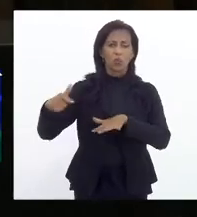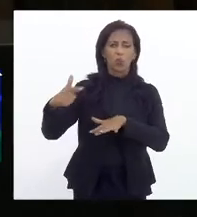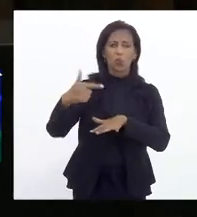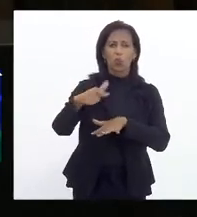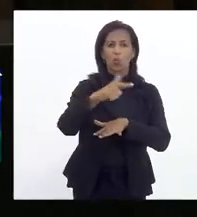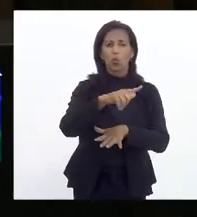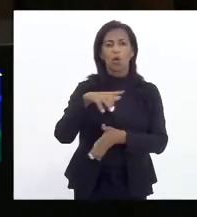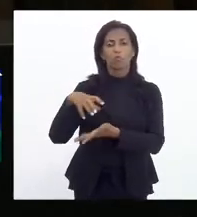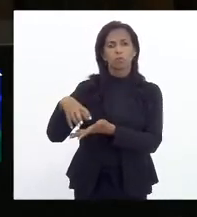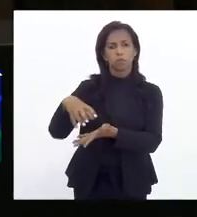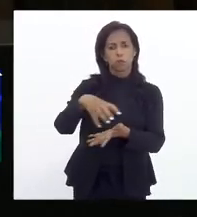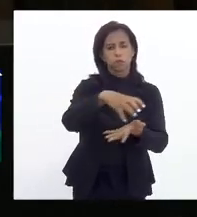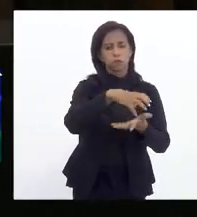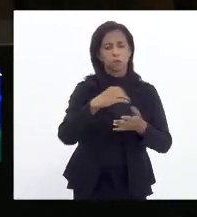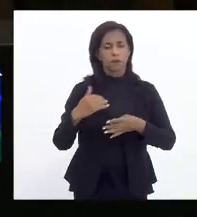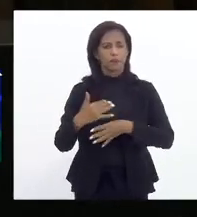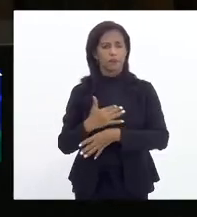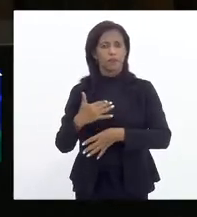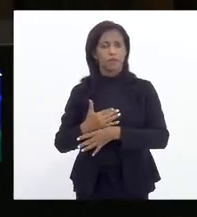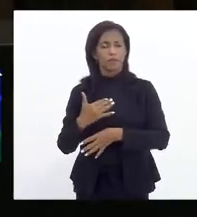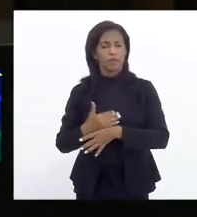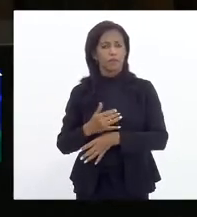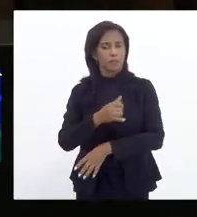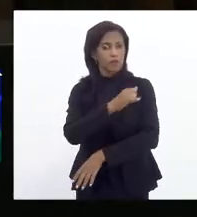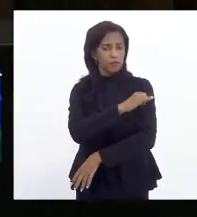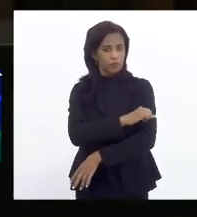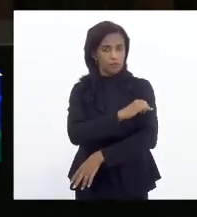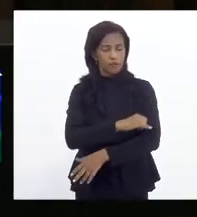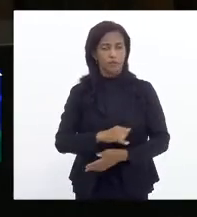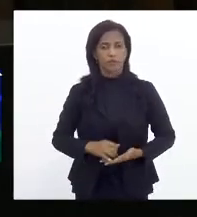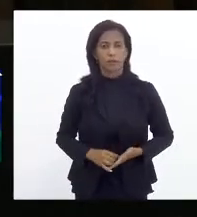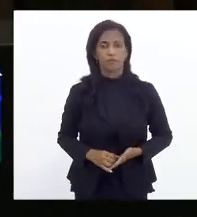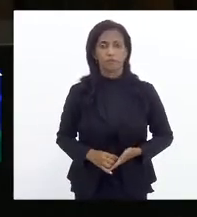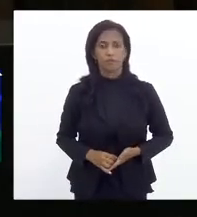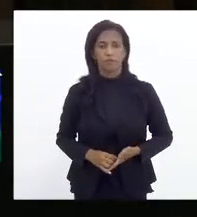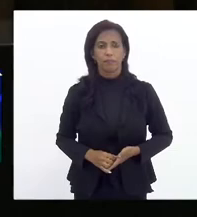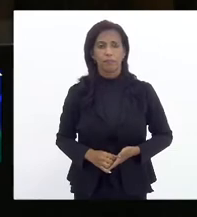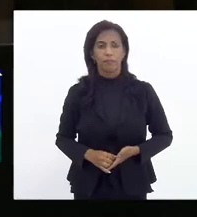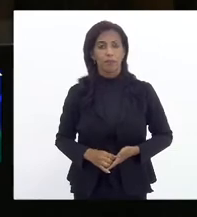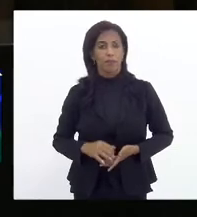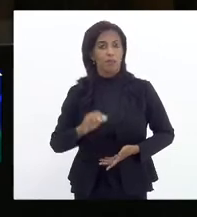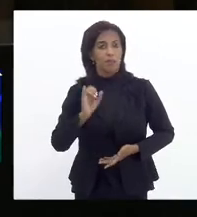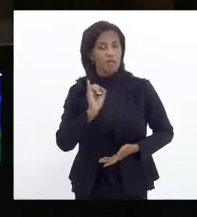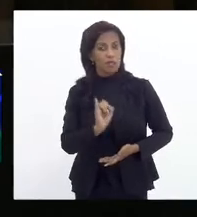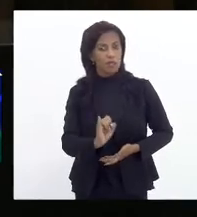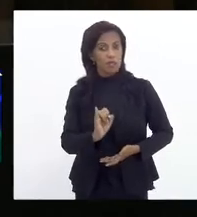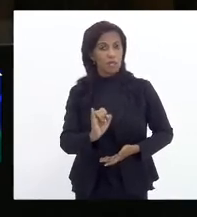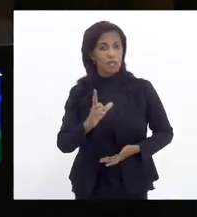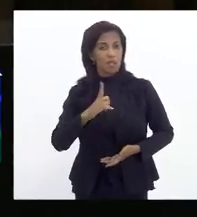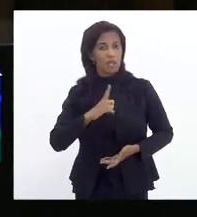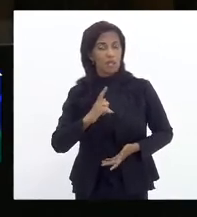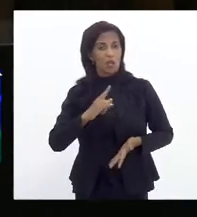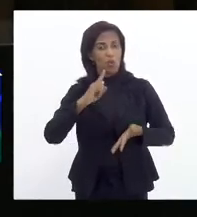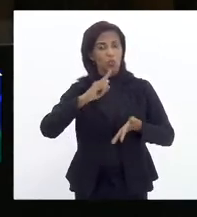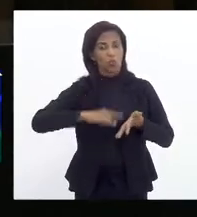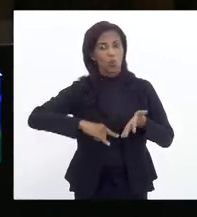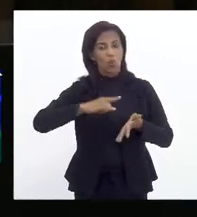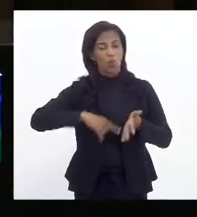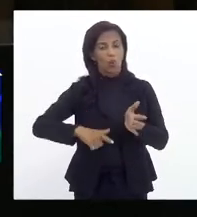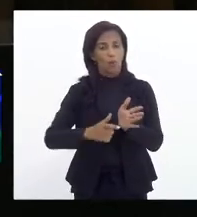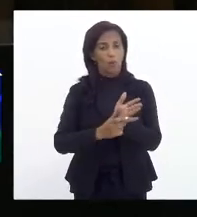estabelecimentos da cidade do Rio de Janeiro, salvo se possuírem o chamado